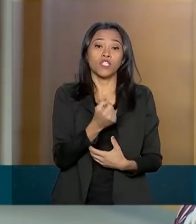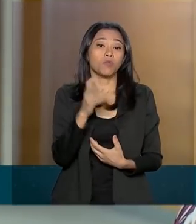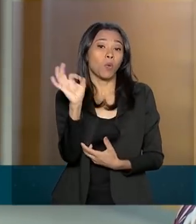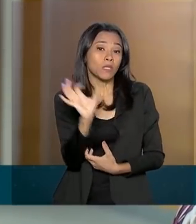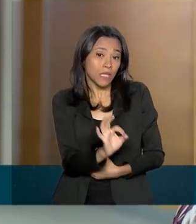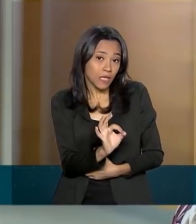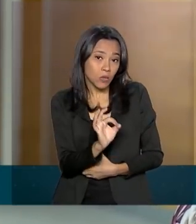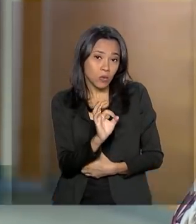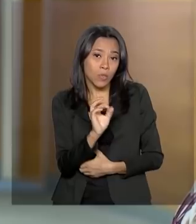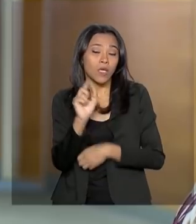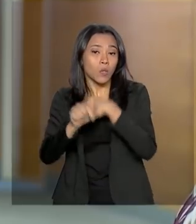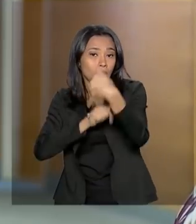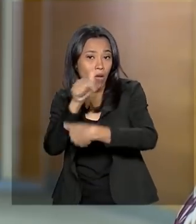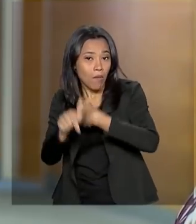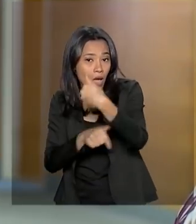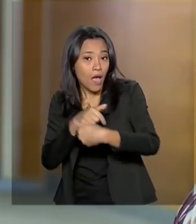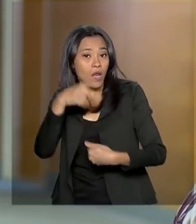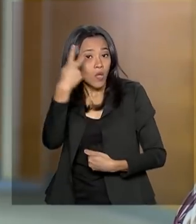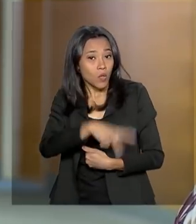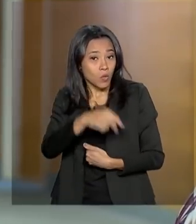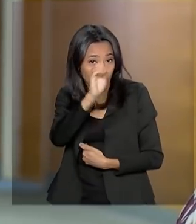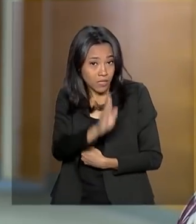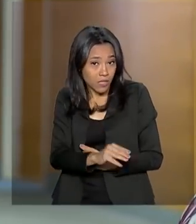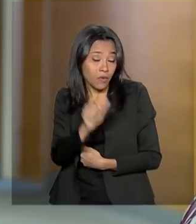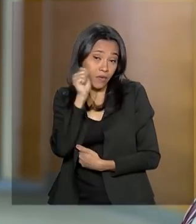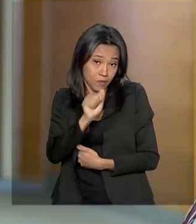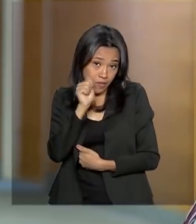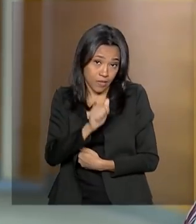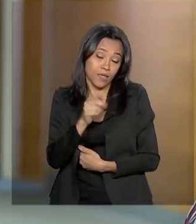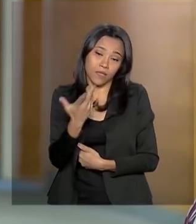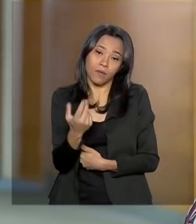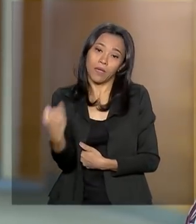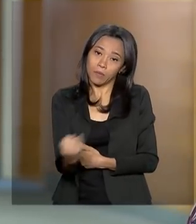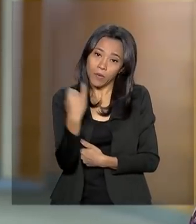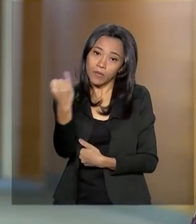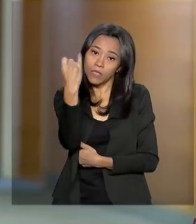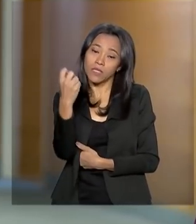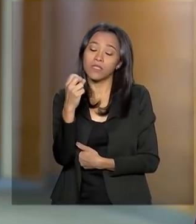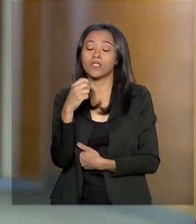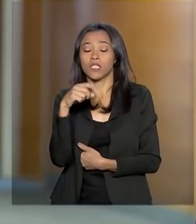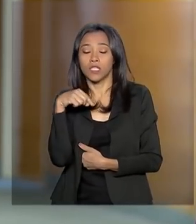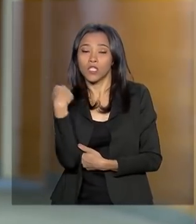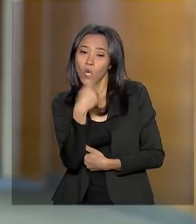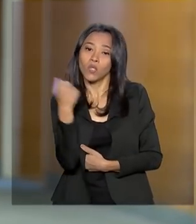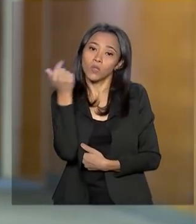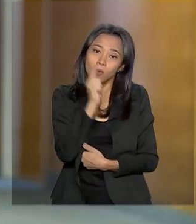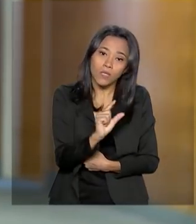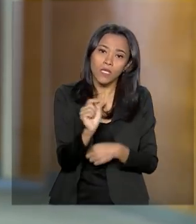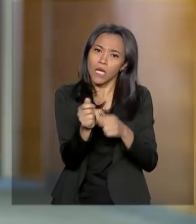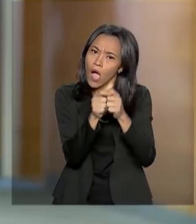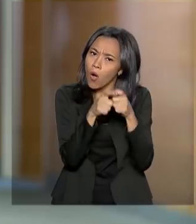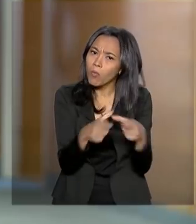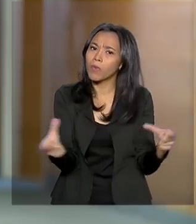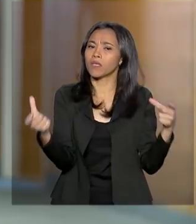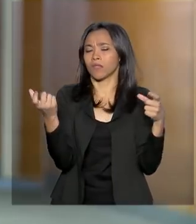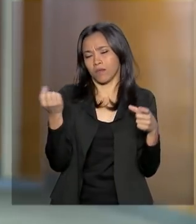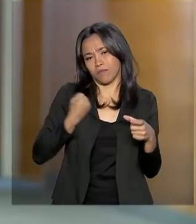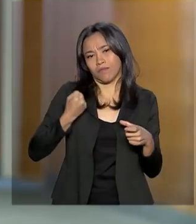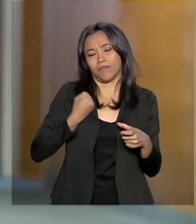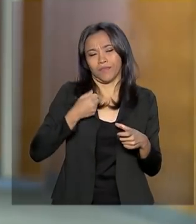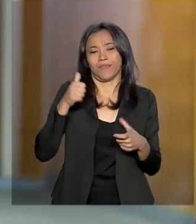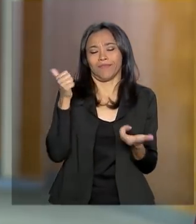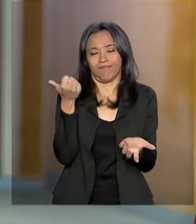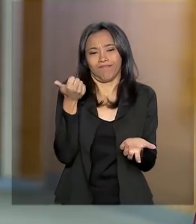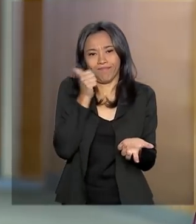espaço é feminina no Brasil. Então, seria muito importante que nós conseguíssemos aumentar esse quadro de